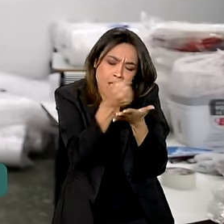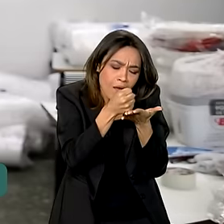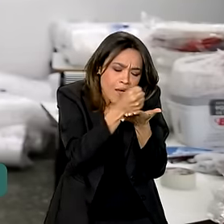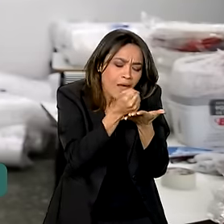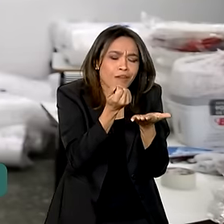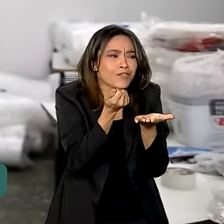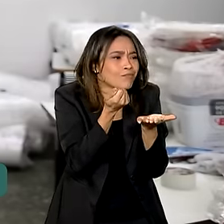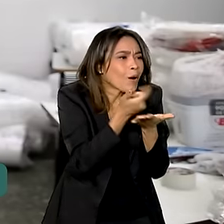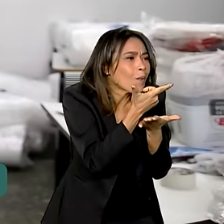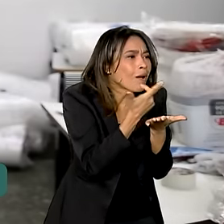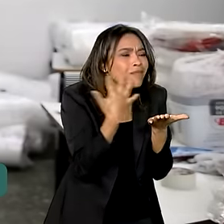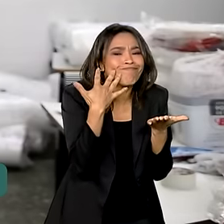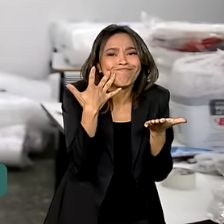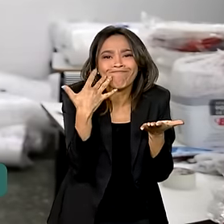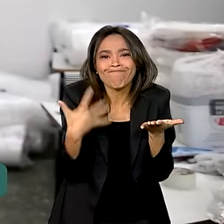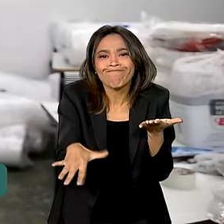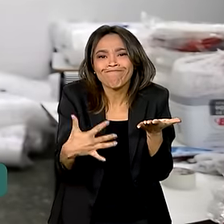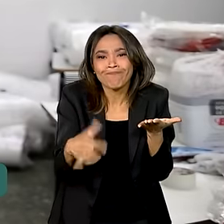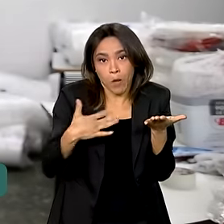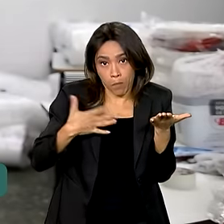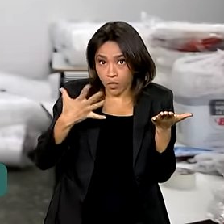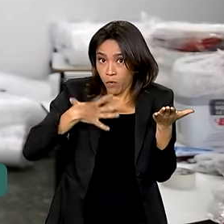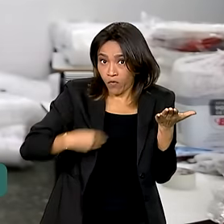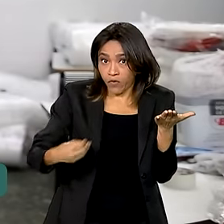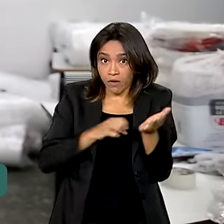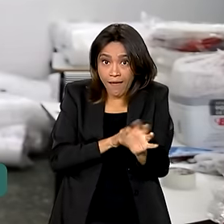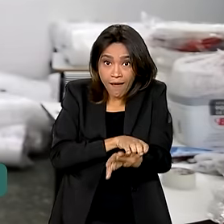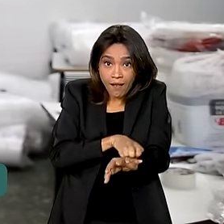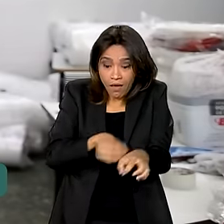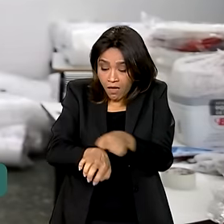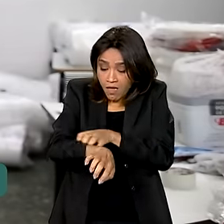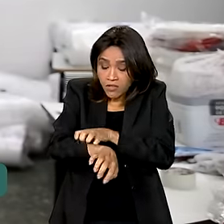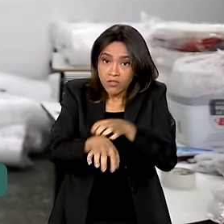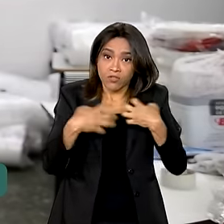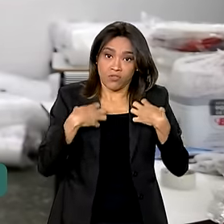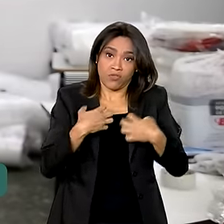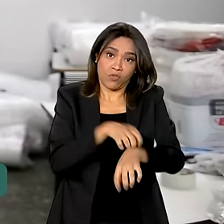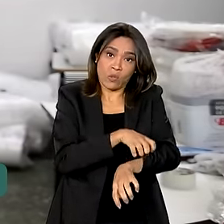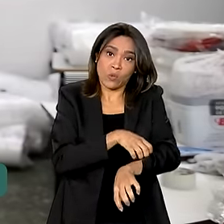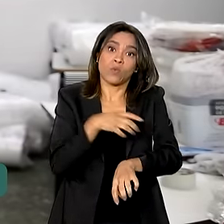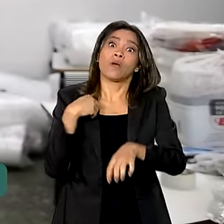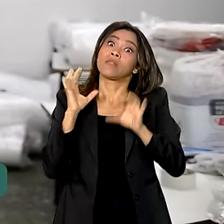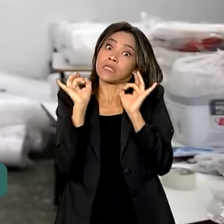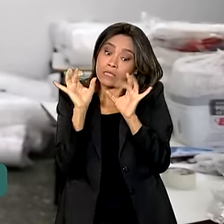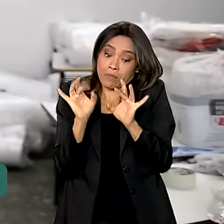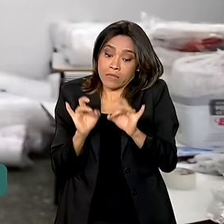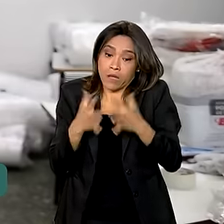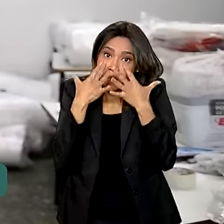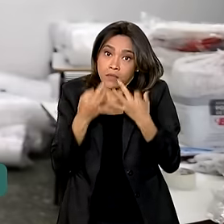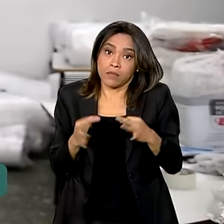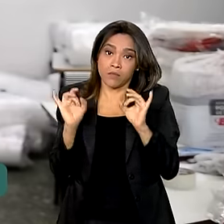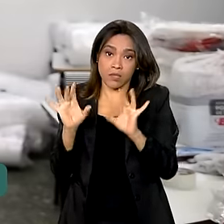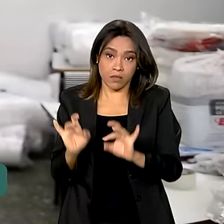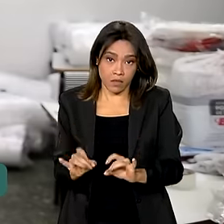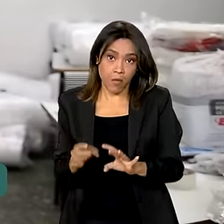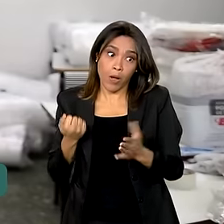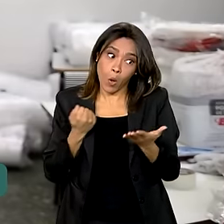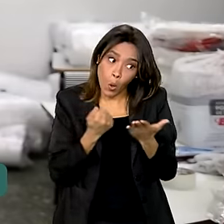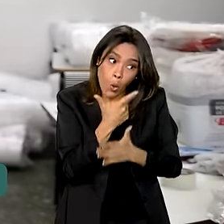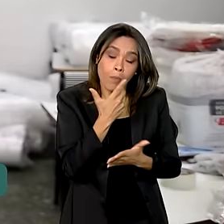gente tem um remedinho. Mas eu digo assim, que nem o meu filho, ele é alérgico, ele tem um cuidado especial, que eu tenho que comprar um